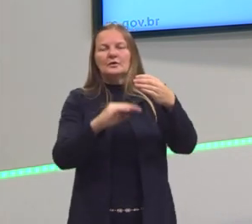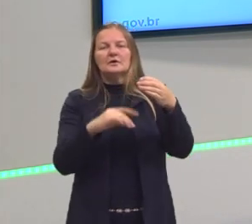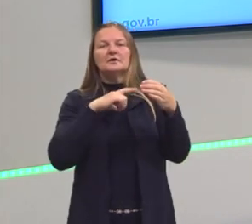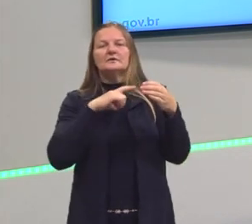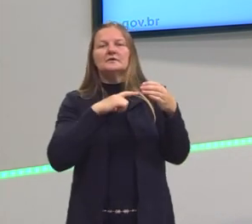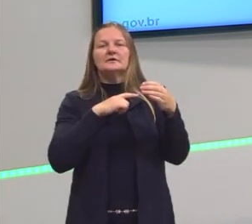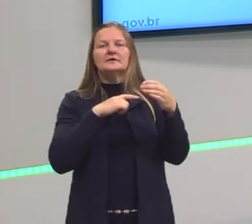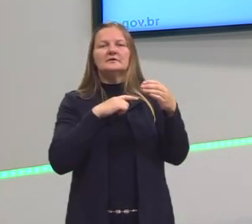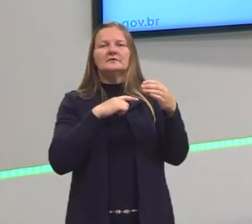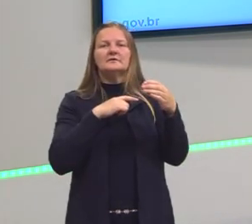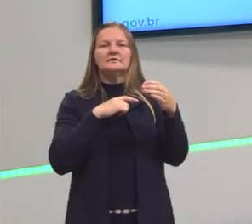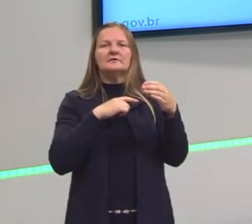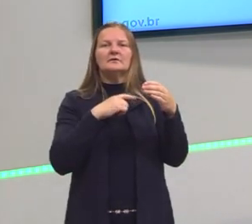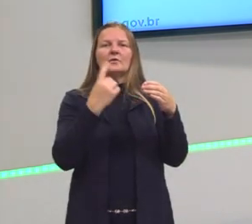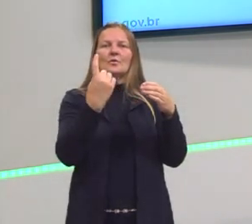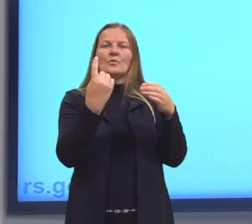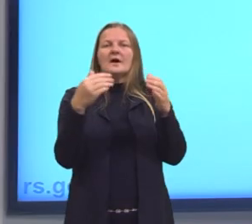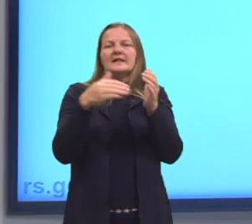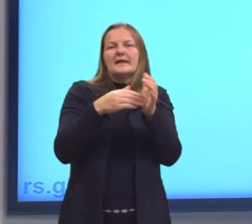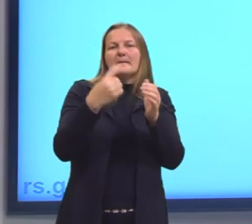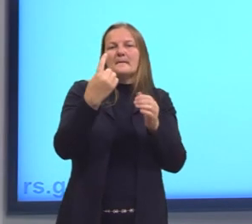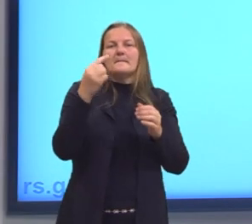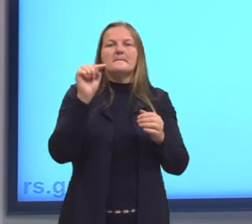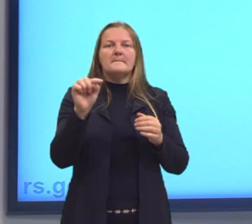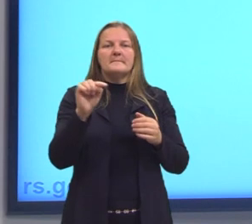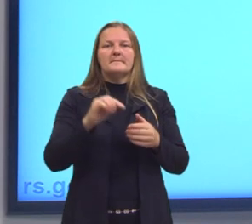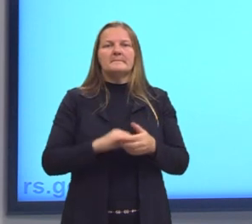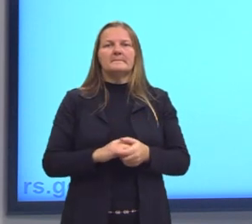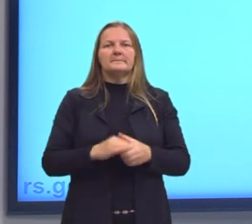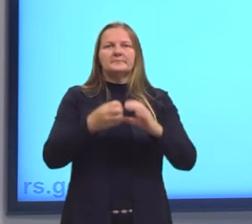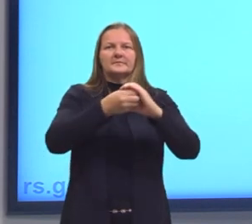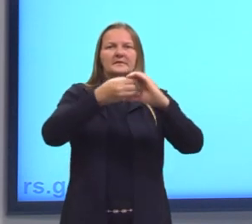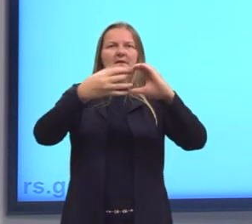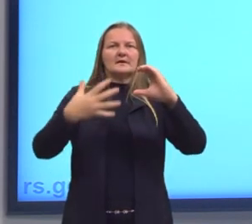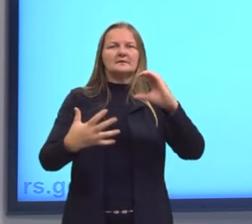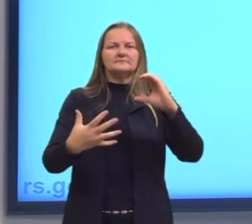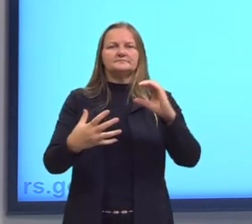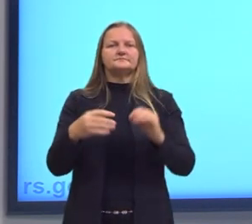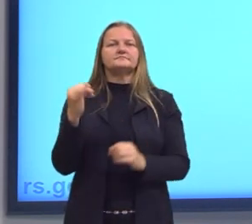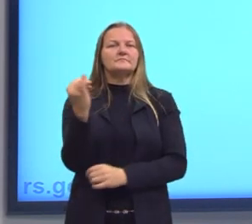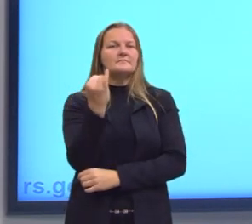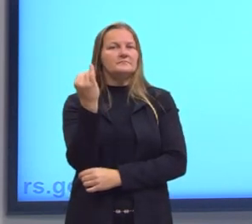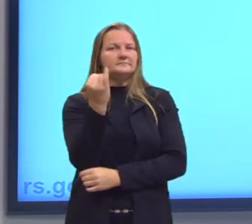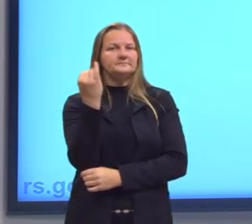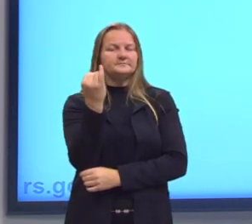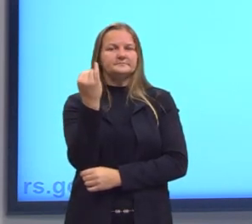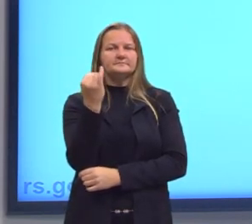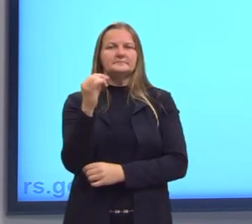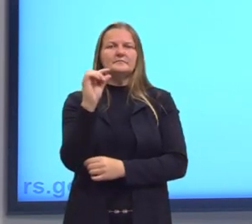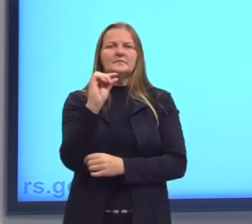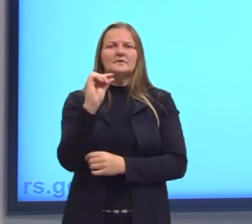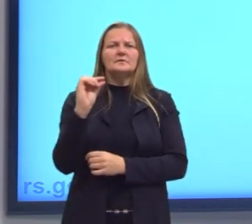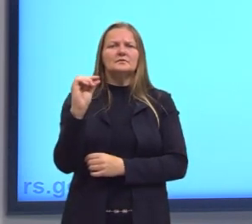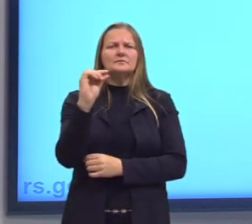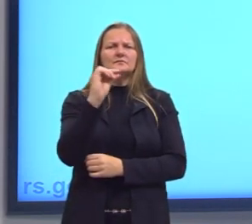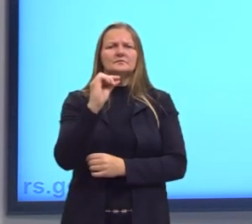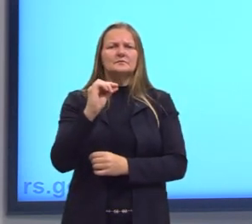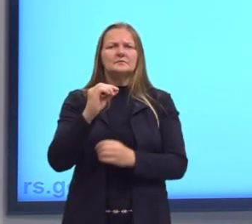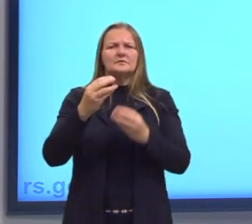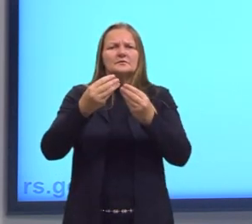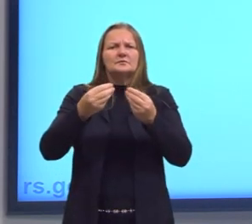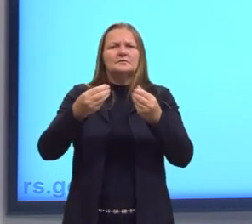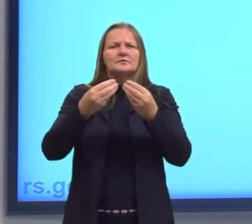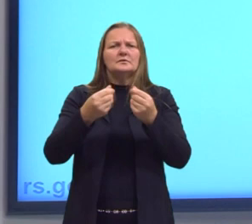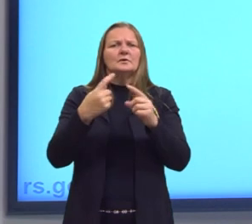um diâmetro da faixa de 1 a 1.000. Elas são caracterizadas principalmente pelo tamanho do disperso, né?